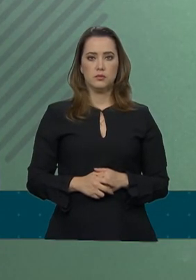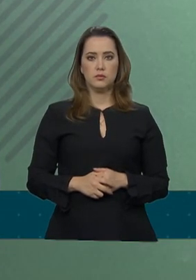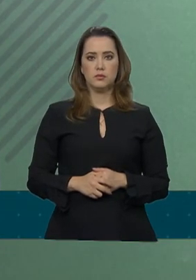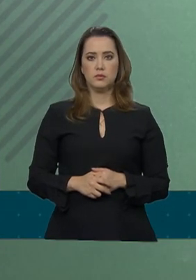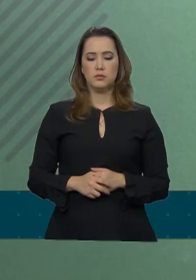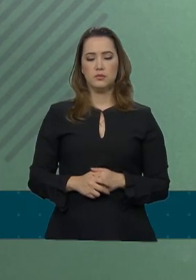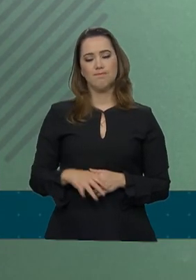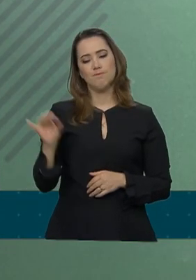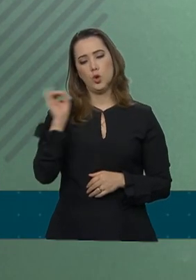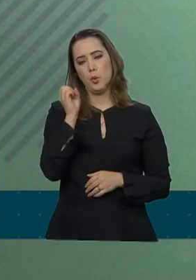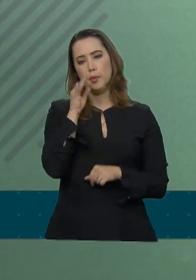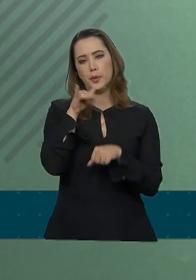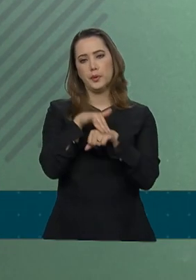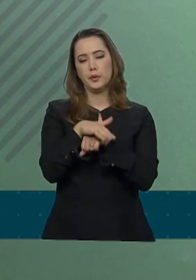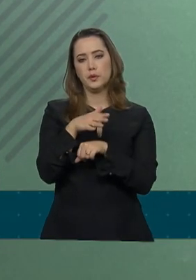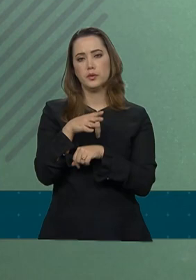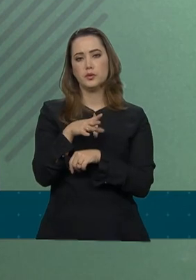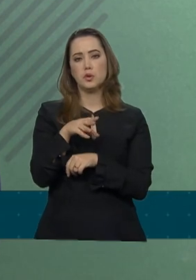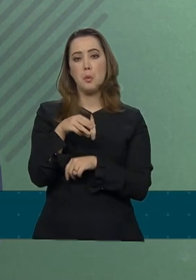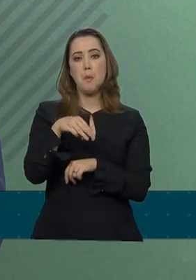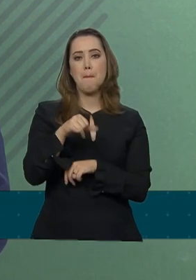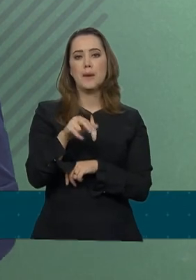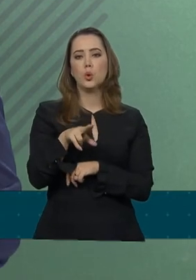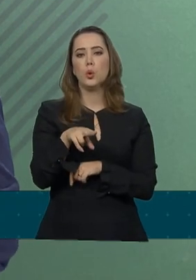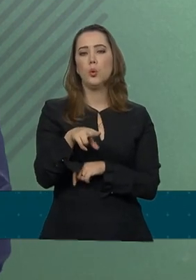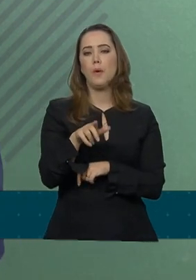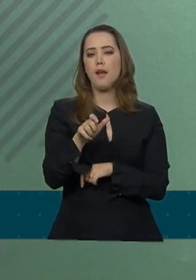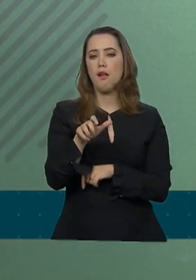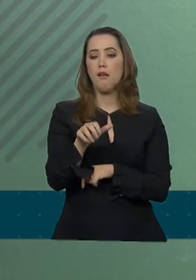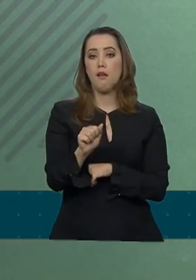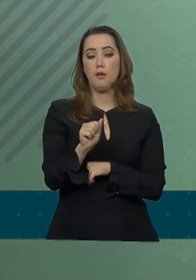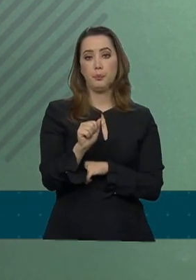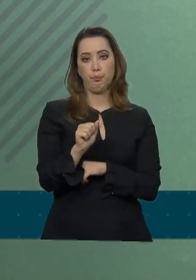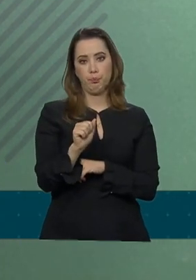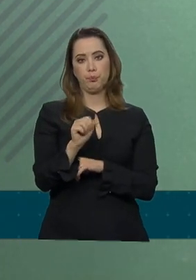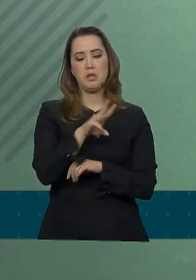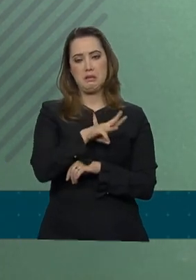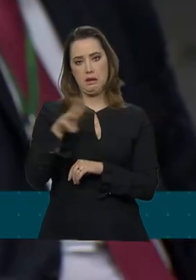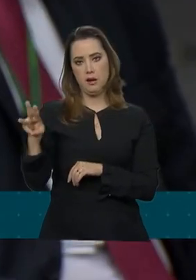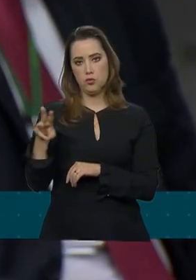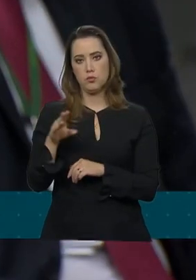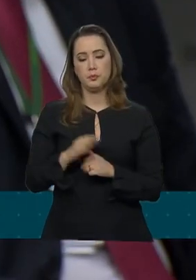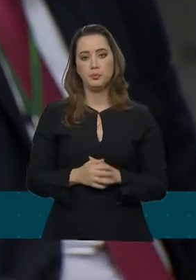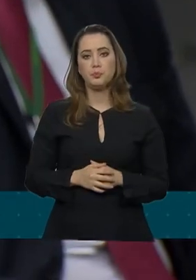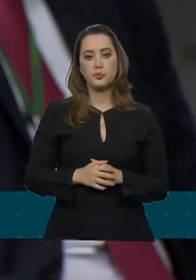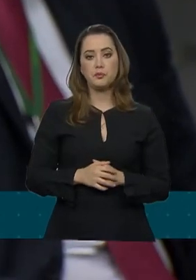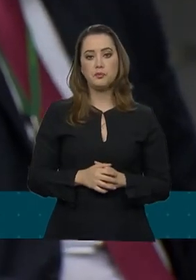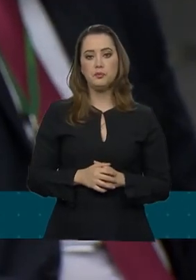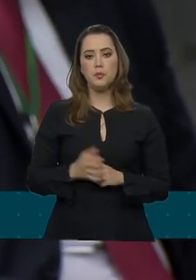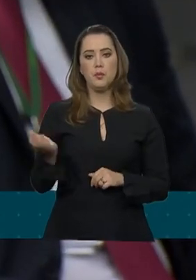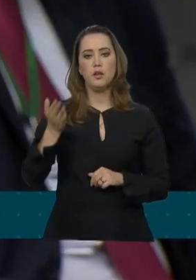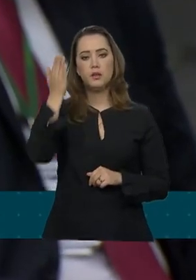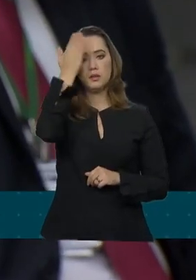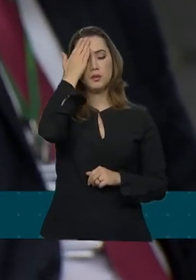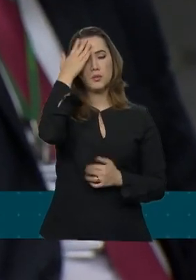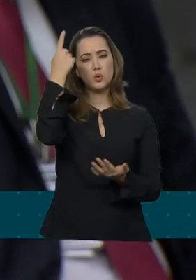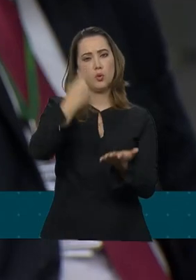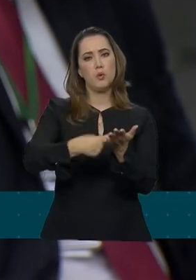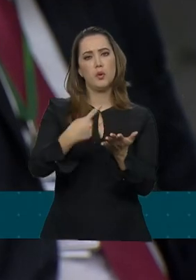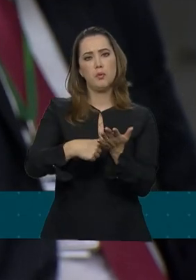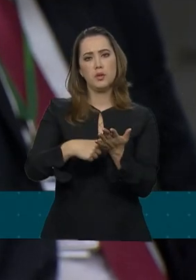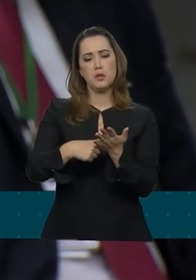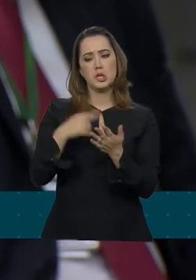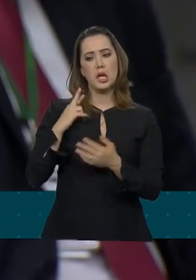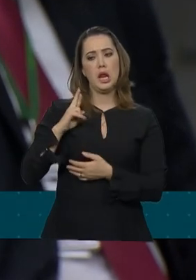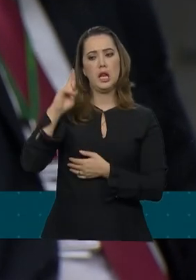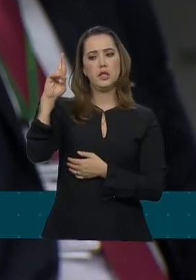Boa noite, porta-voz. Manuela Buquerque, do Portal Metrópolis. Tudo bom, Manuela. Tudo bem? Eu queria saber sobre esse compromisso religioso